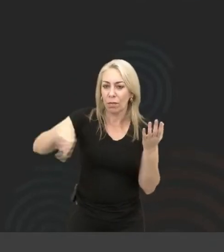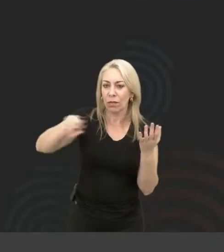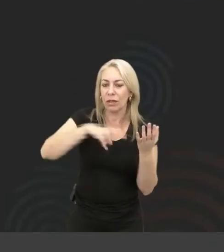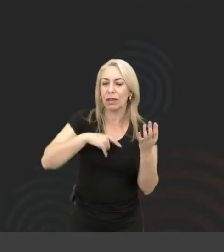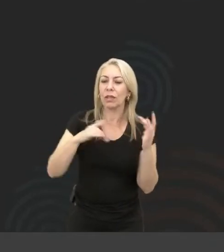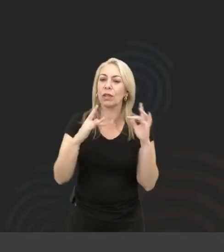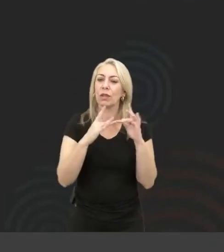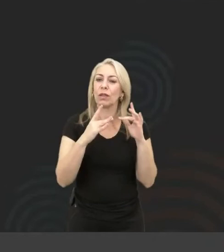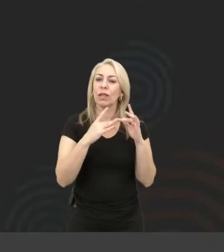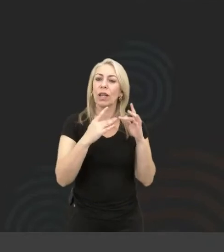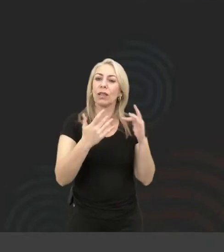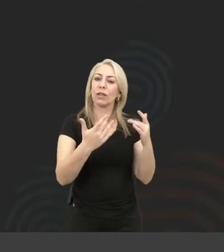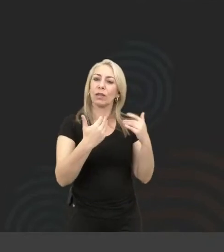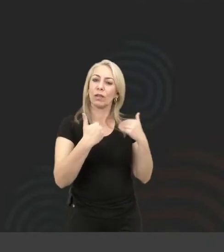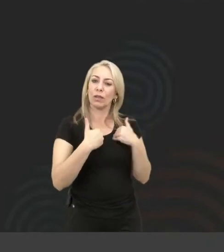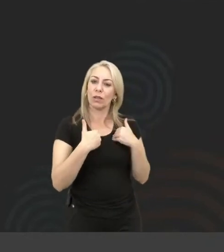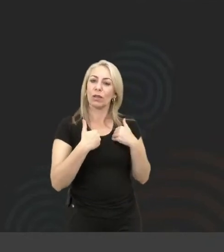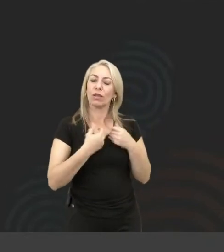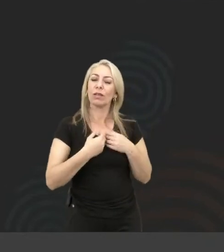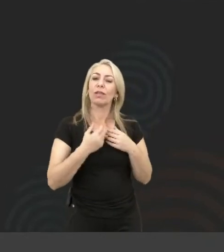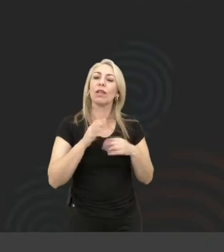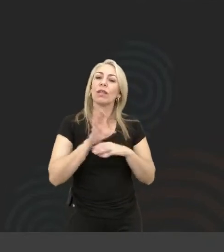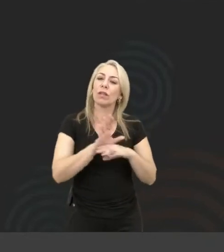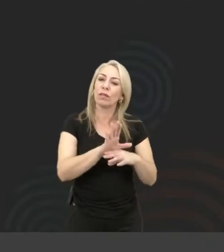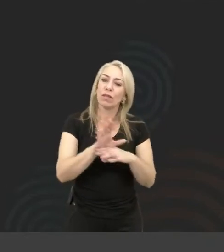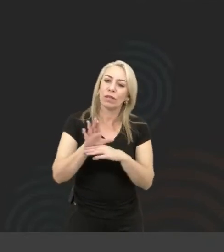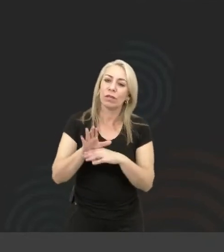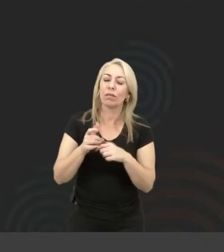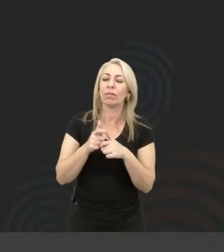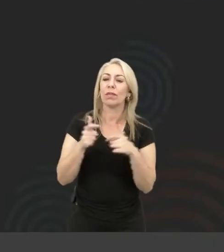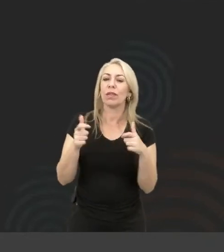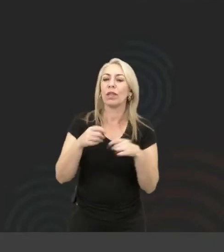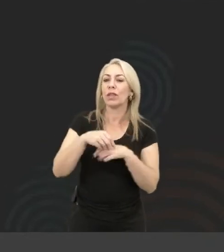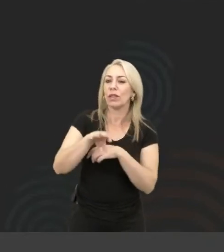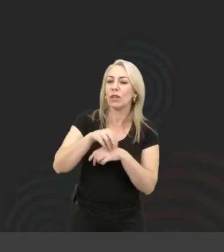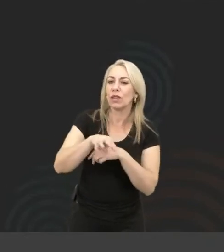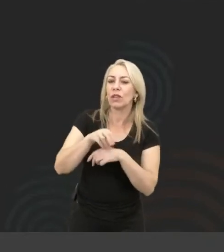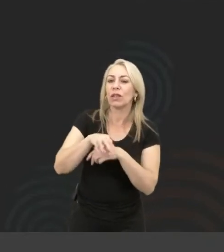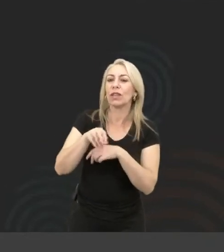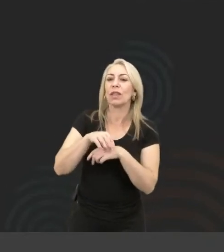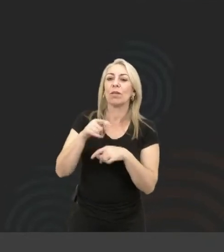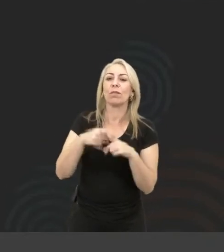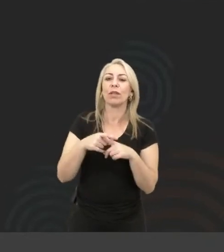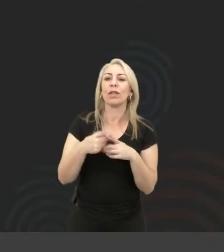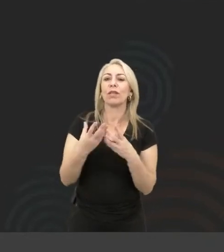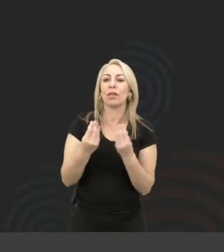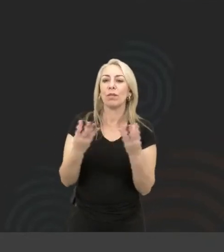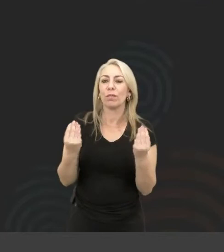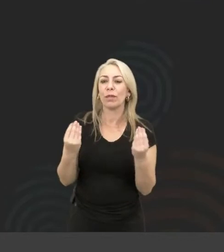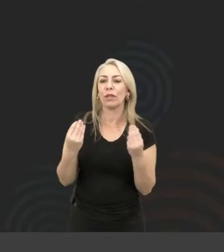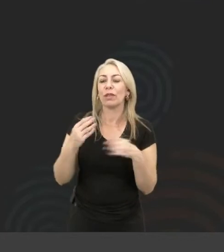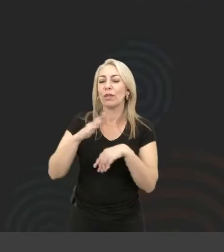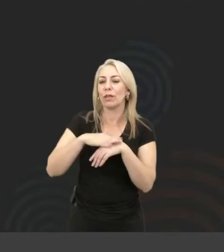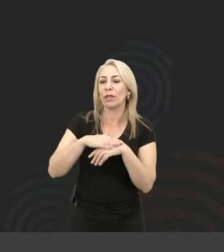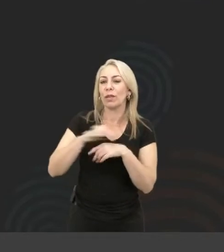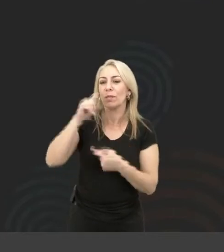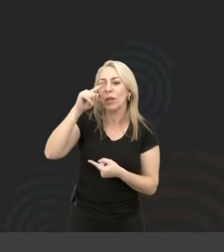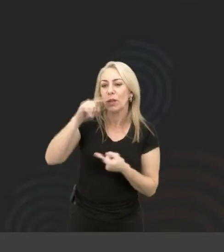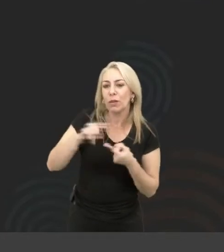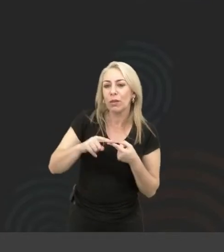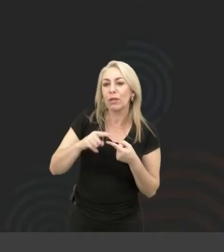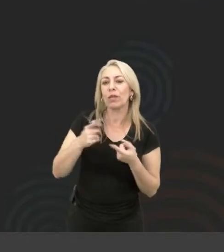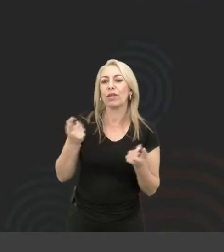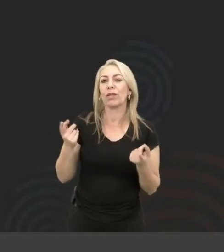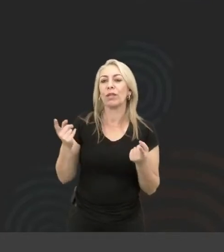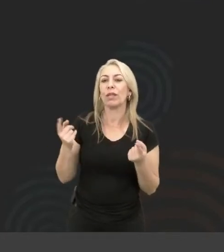Entra em contato com a gente que a gente vai dando maiores dicas aí porque fica muito, o tempo é muito curto para a gente